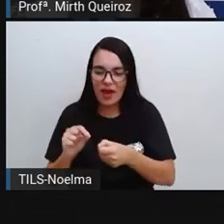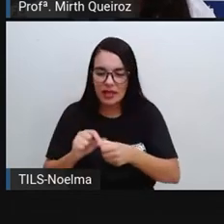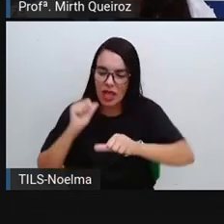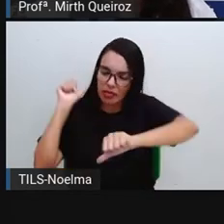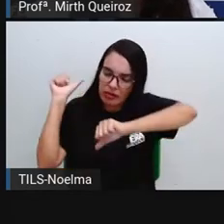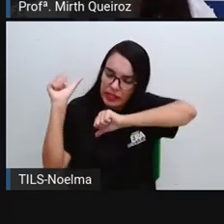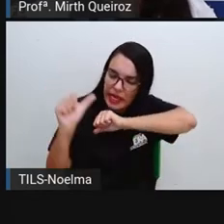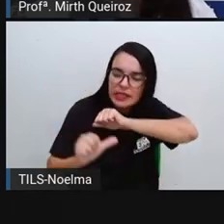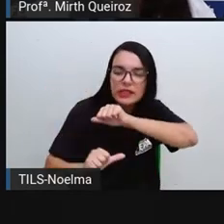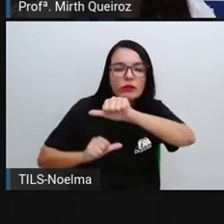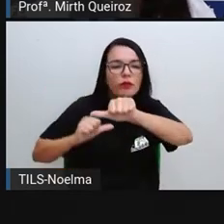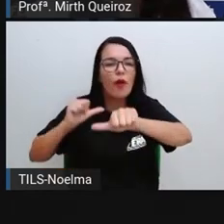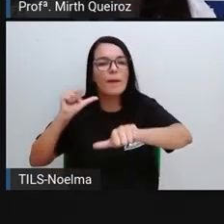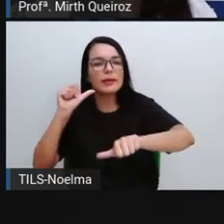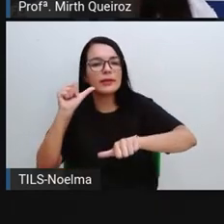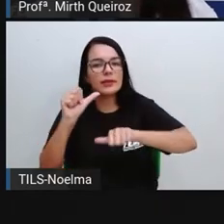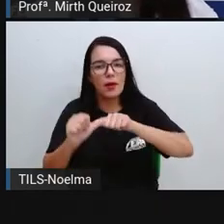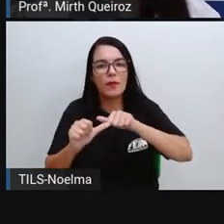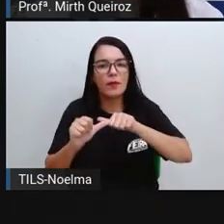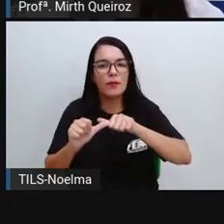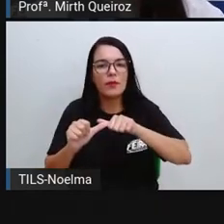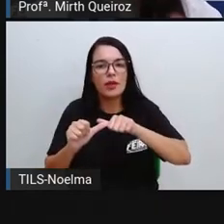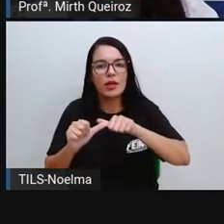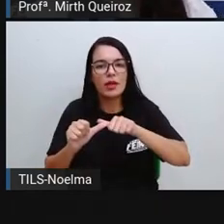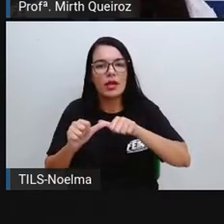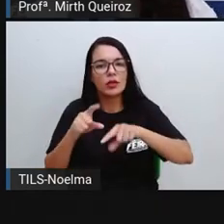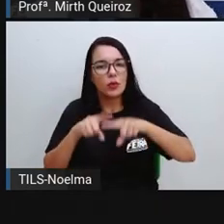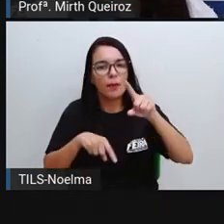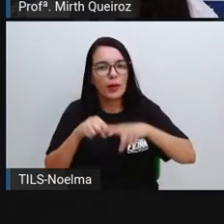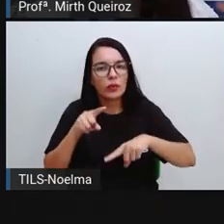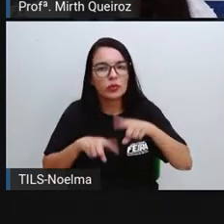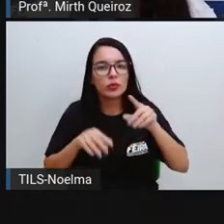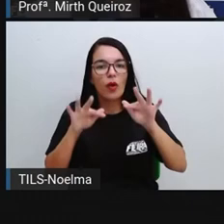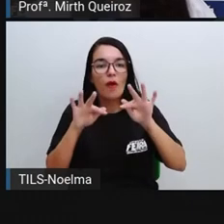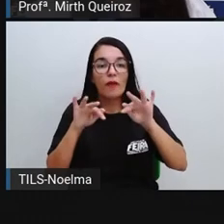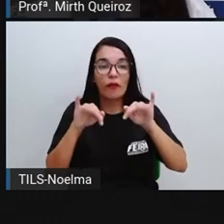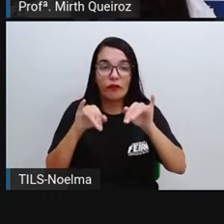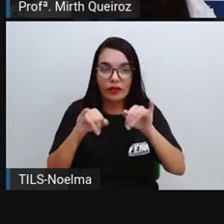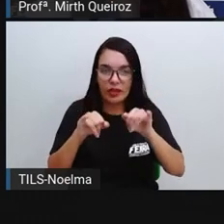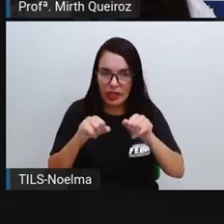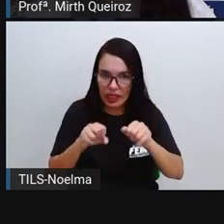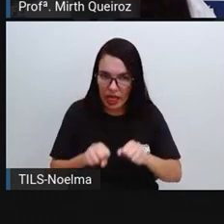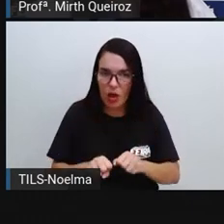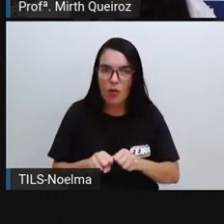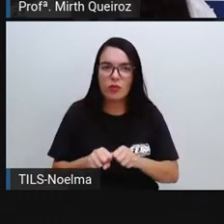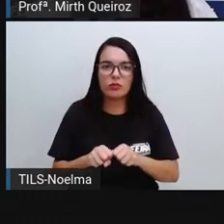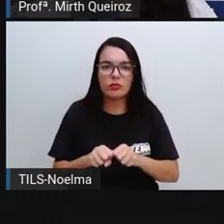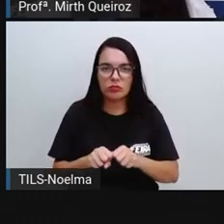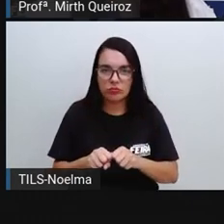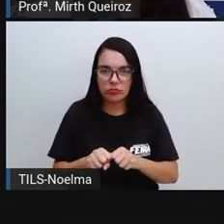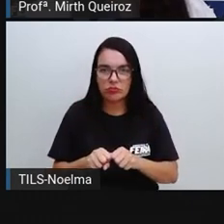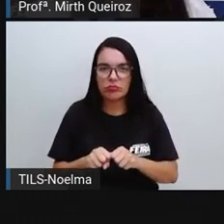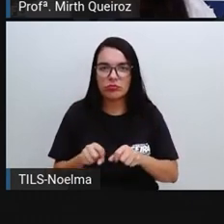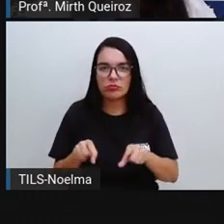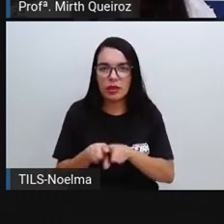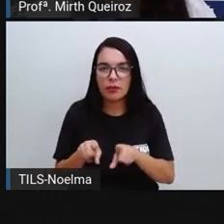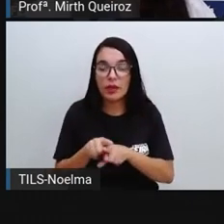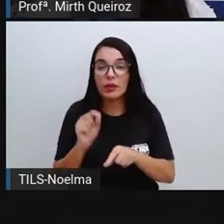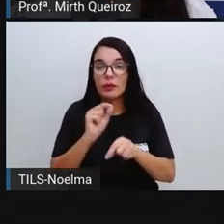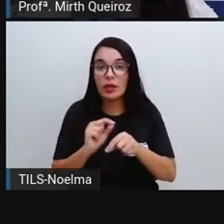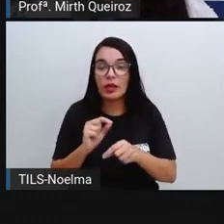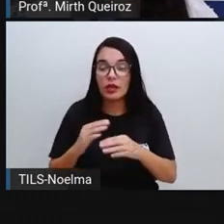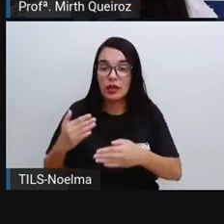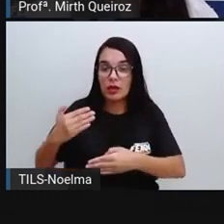servir diretamente para o comércio, ou então como base de outras atividades industriais, né? A construção civil